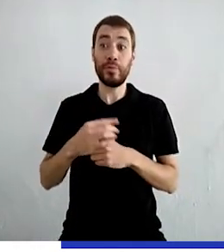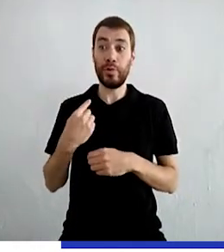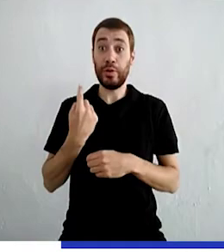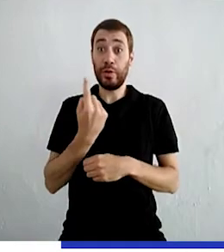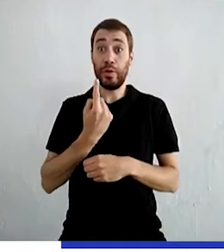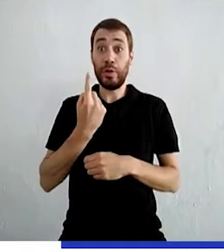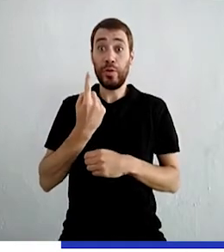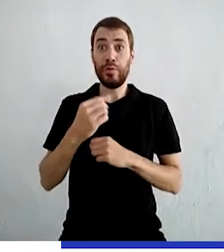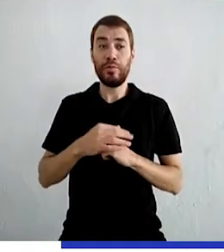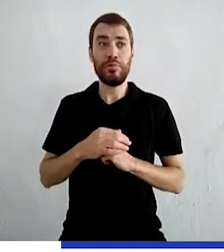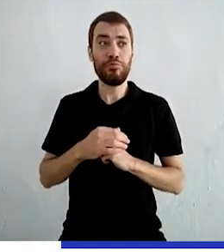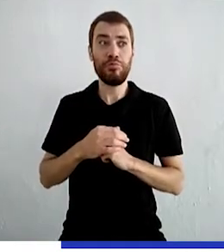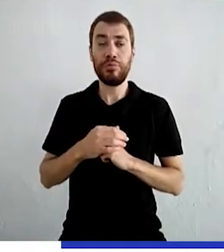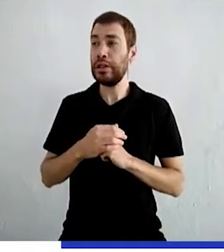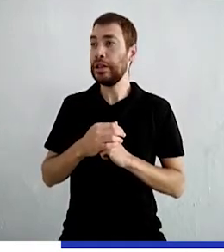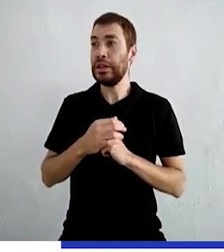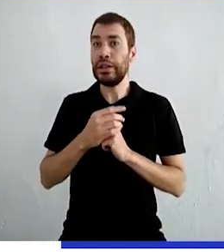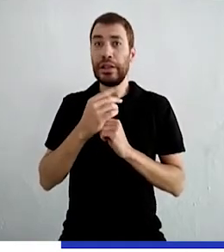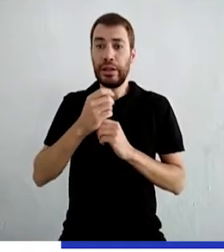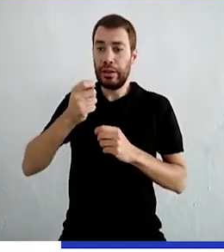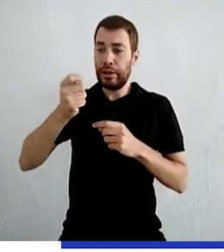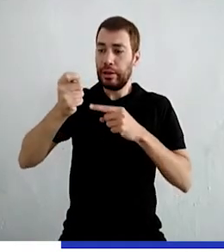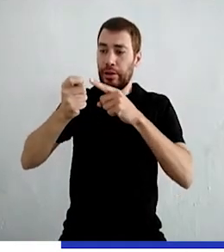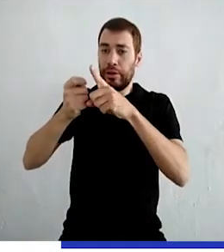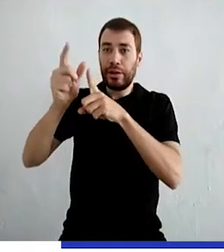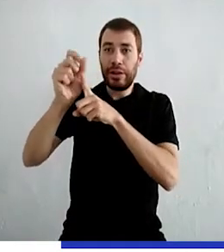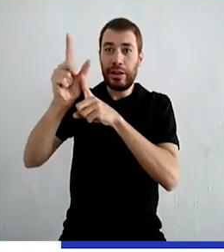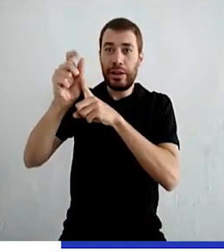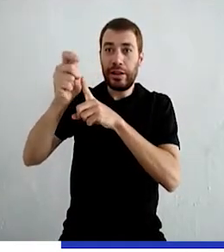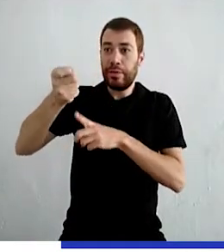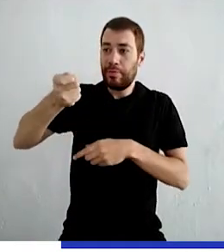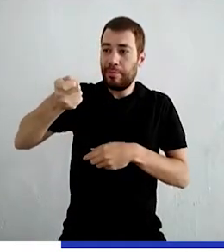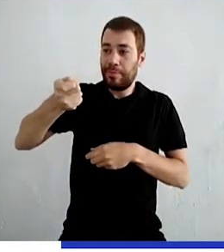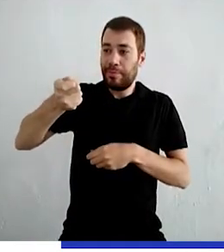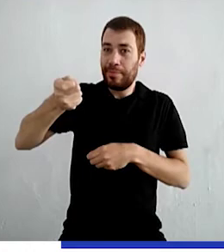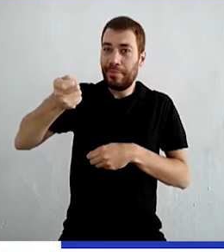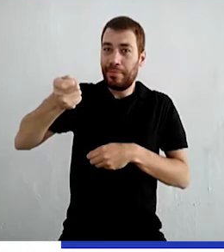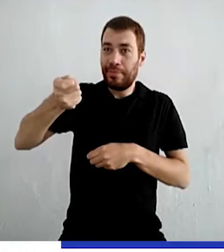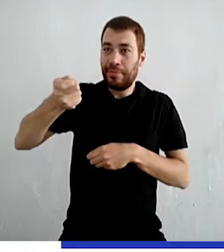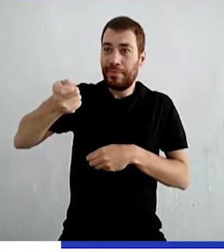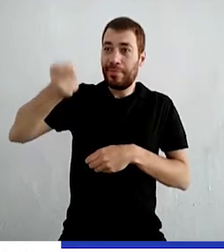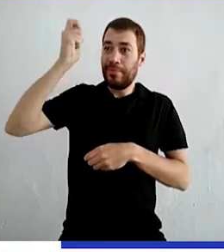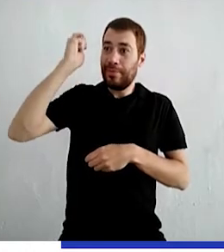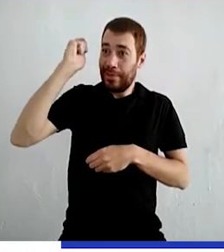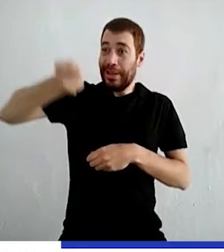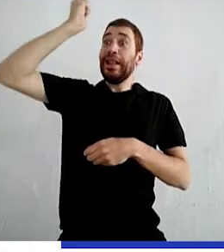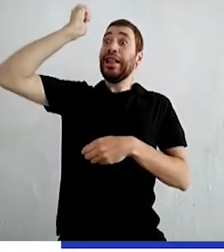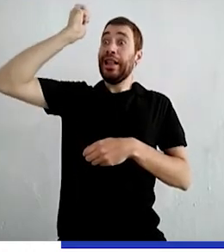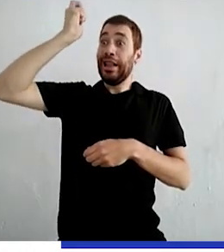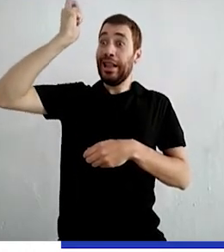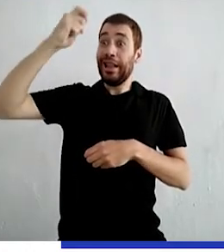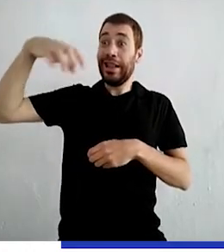palácio, Bicho de Palha invocou o poder da varinha e recebeu uma